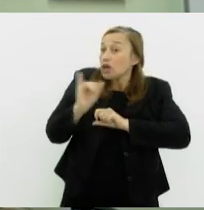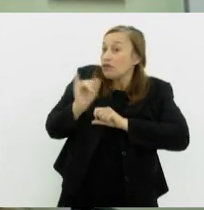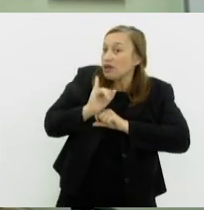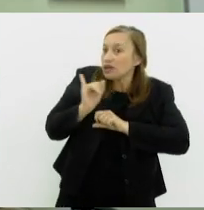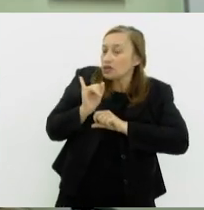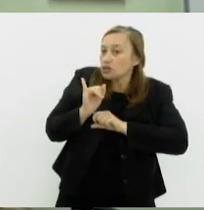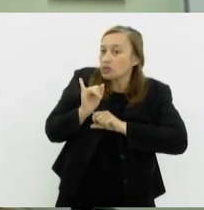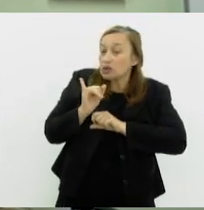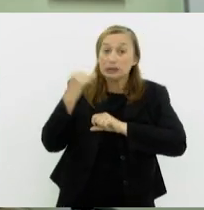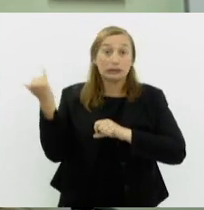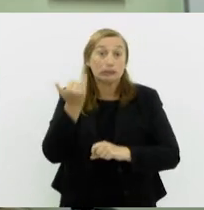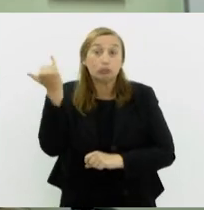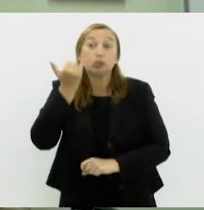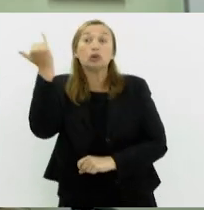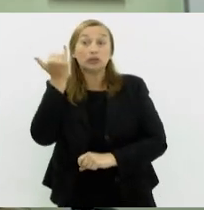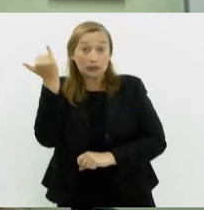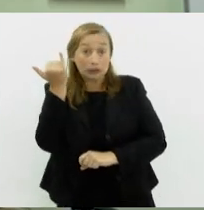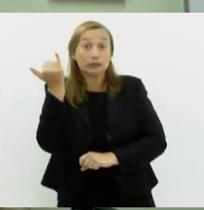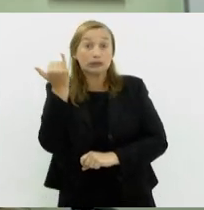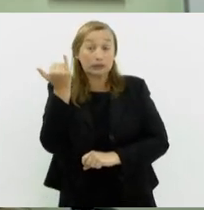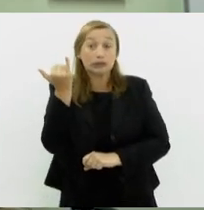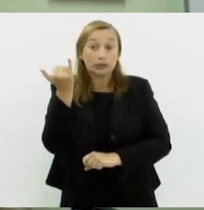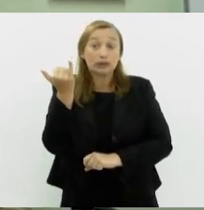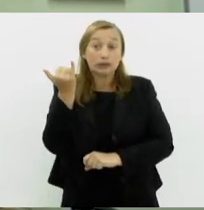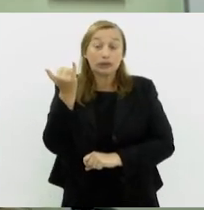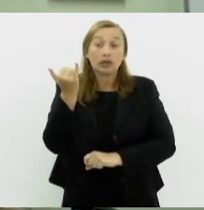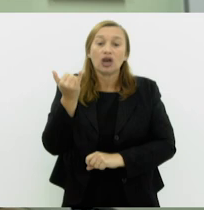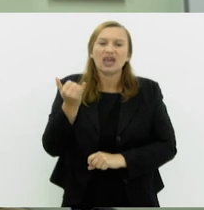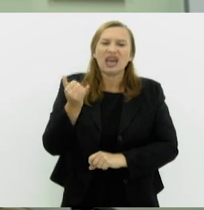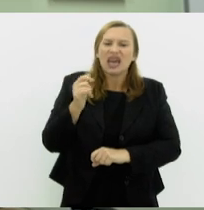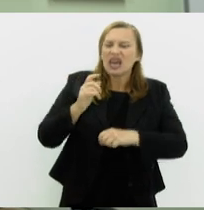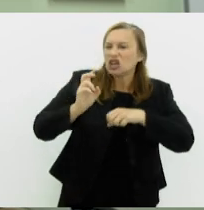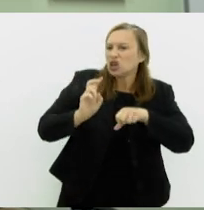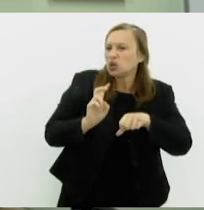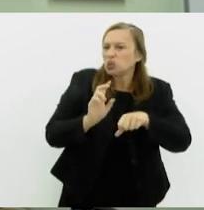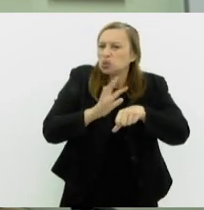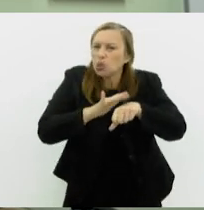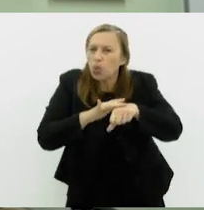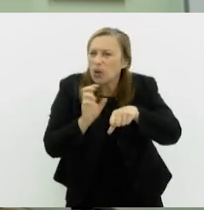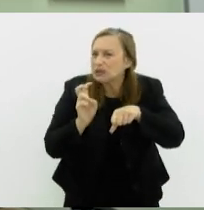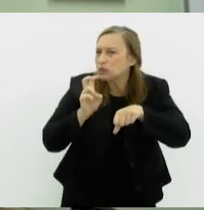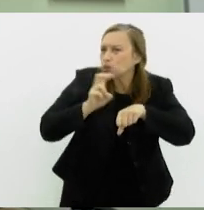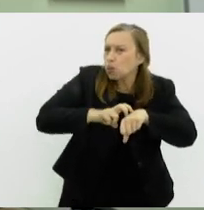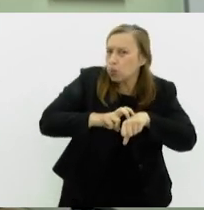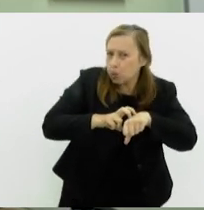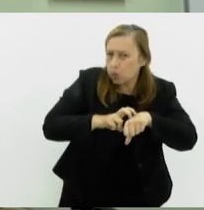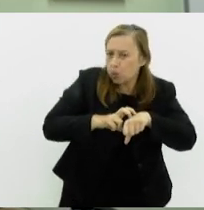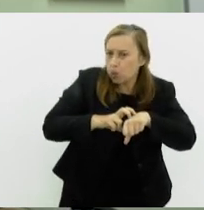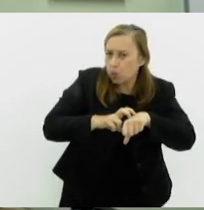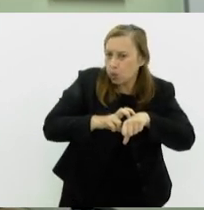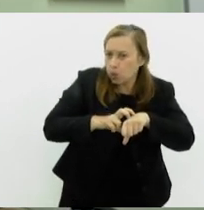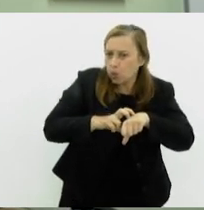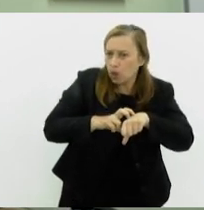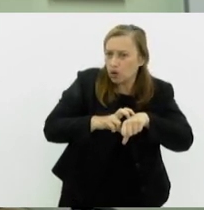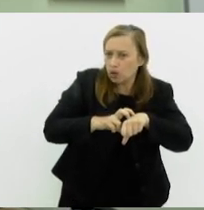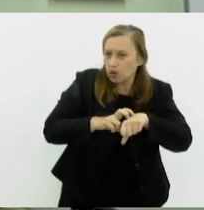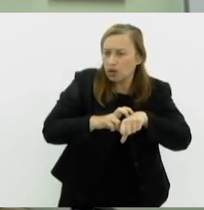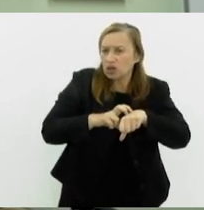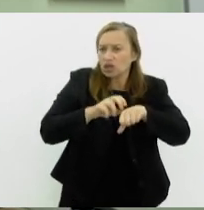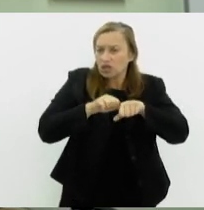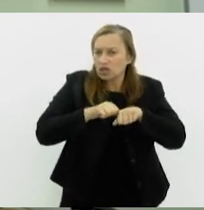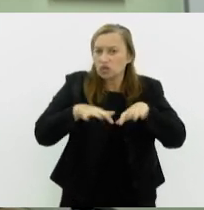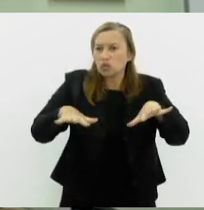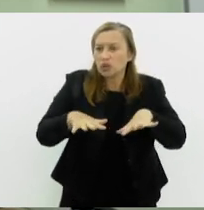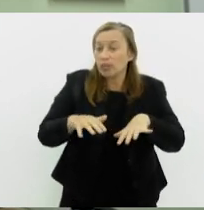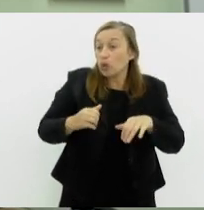saúde daqueles que entram em contato com essas águas. Leptospirose é uma doença causada por um micro-organismo transmitido pela urina